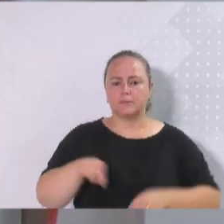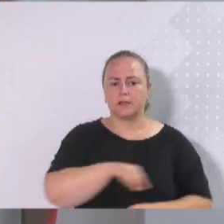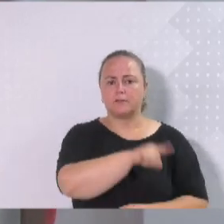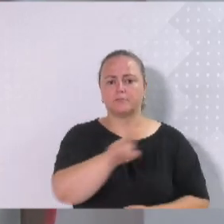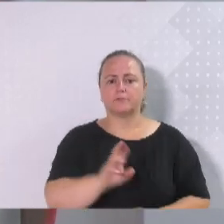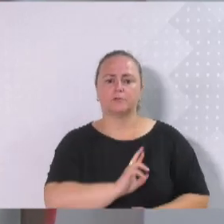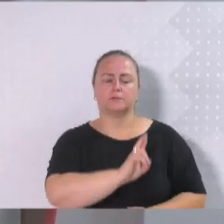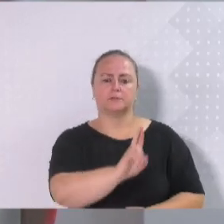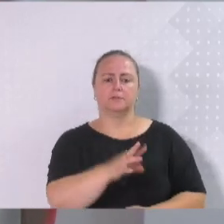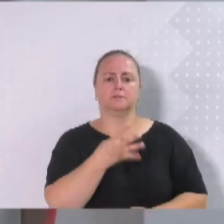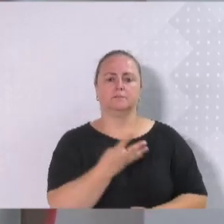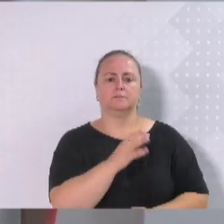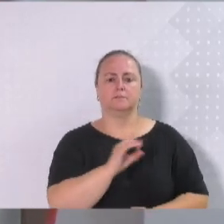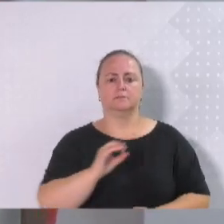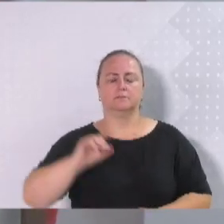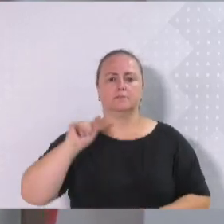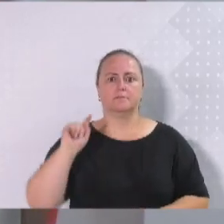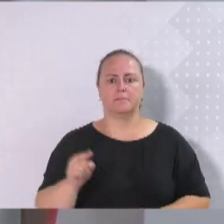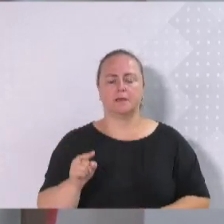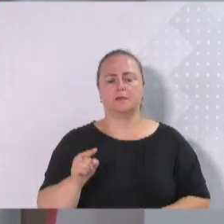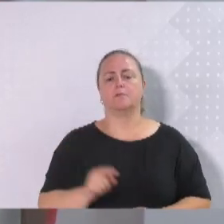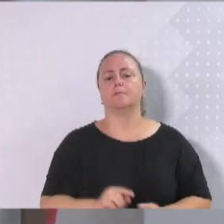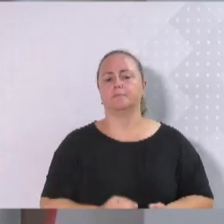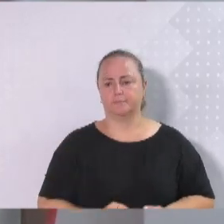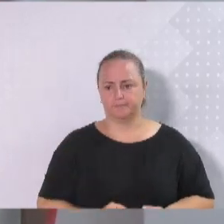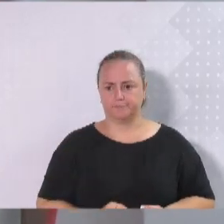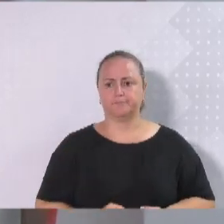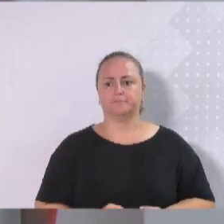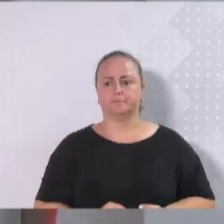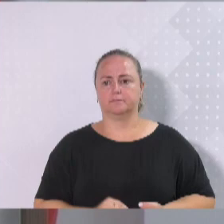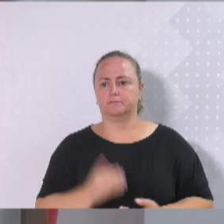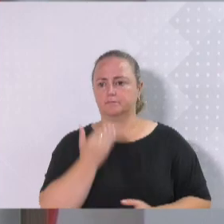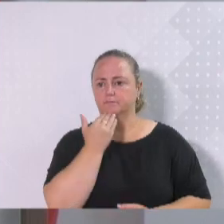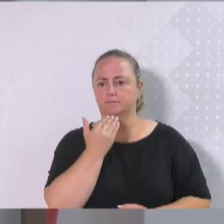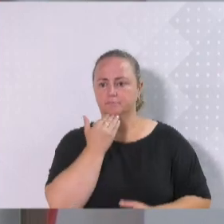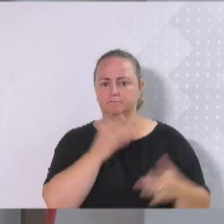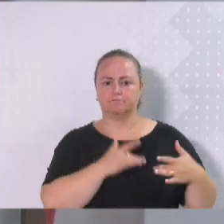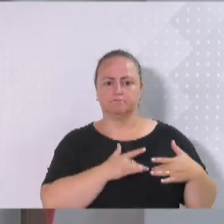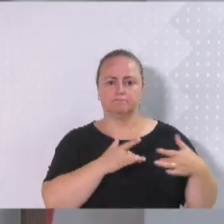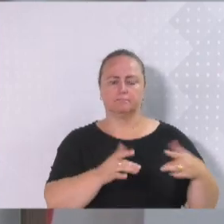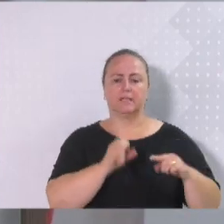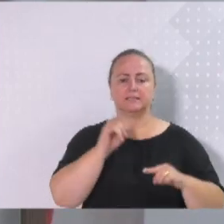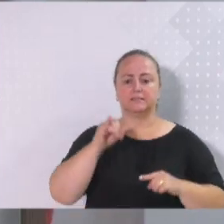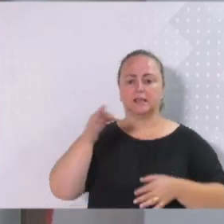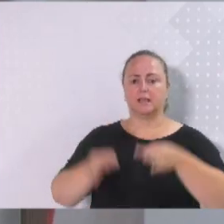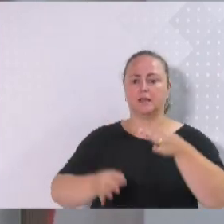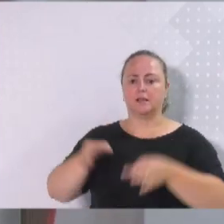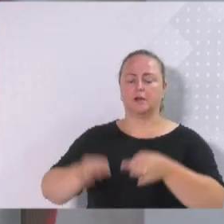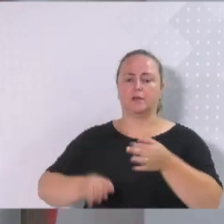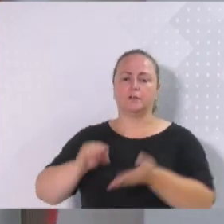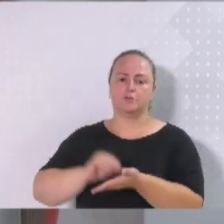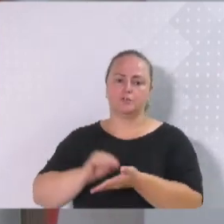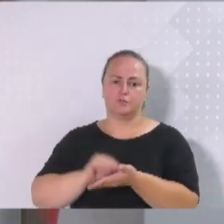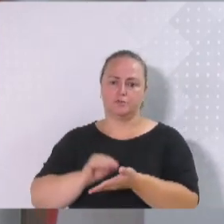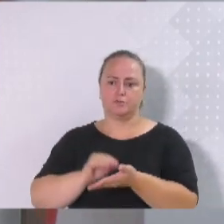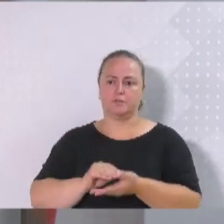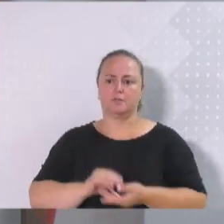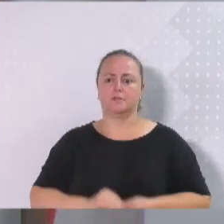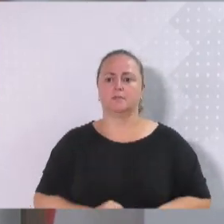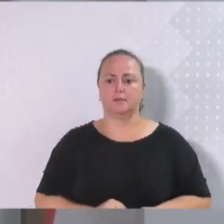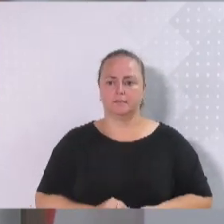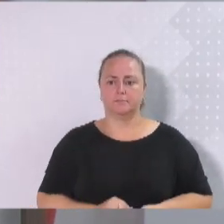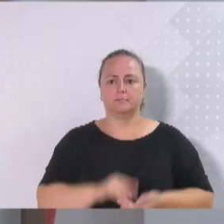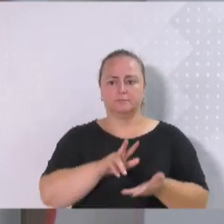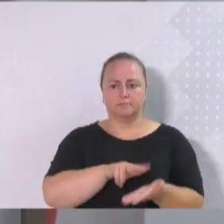mil pessoas. E nada adianta a caridade sem justiça social. Nós vamos em frente, nunca